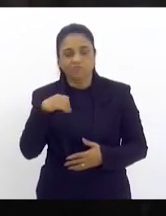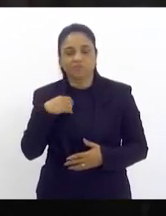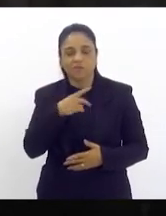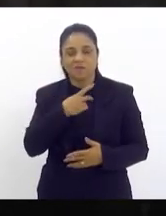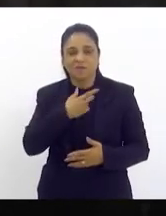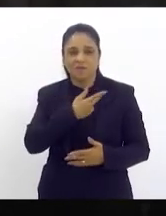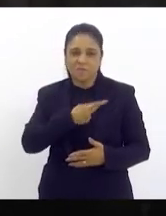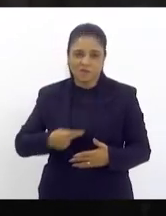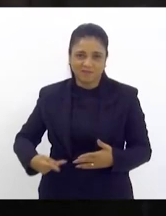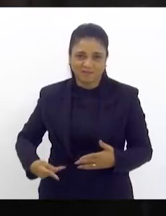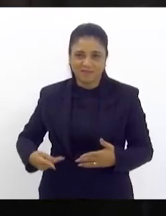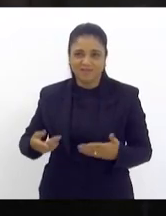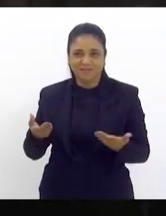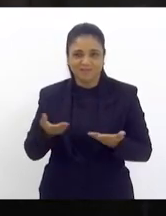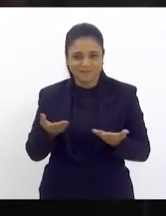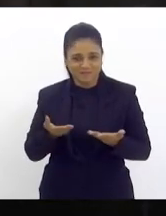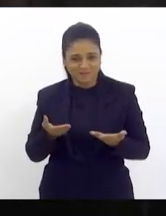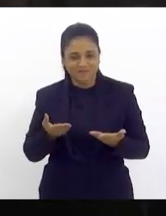em curso